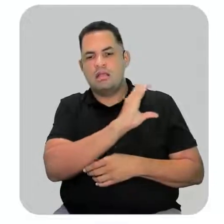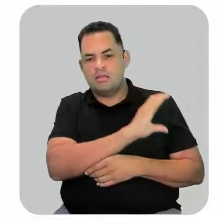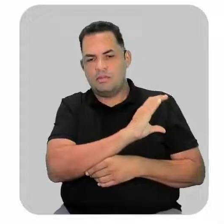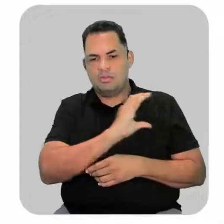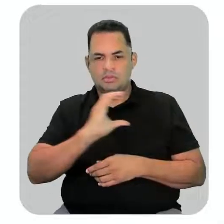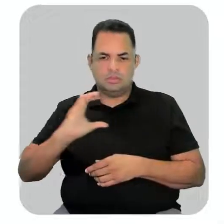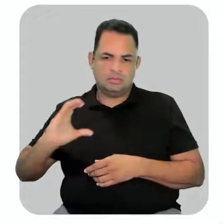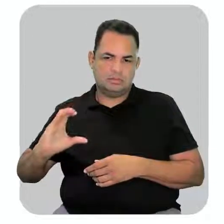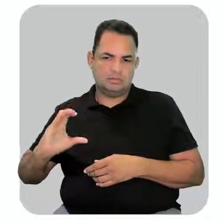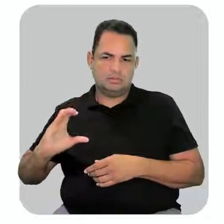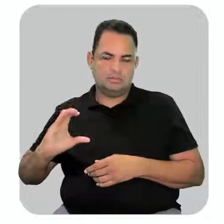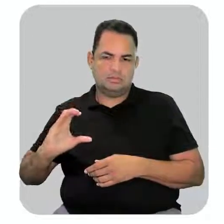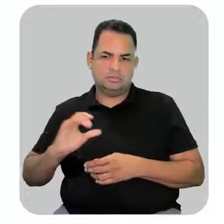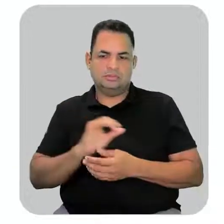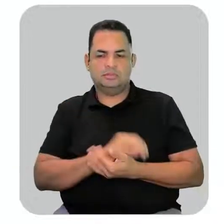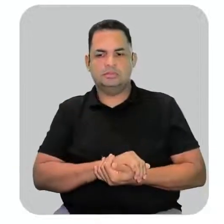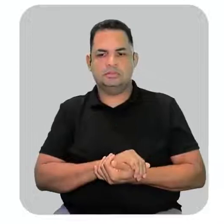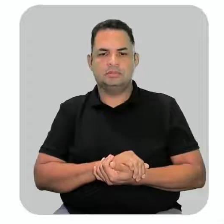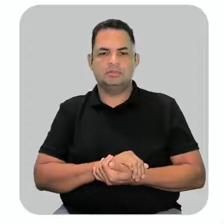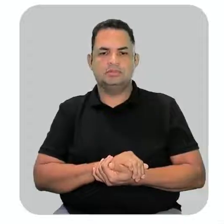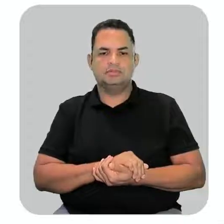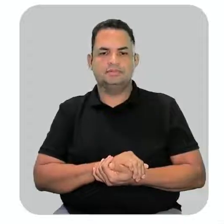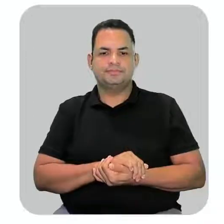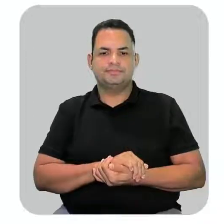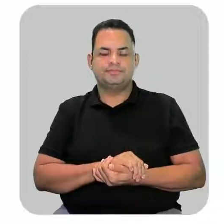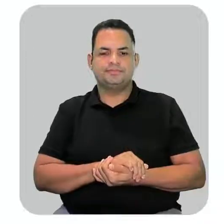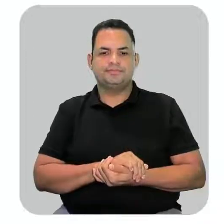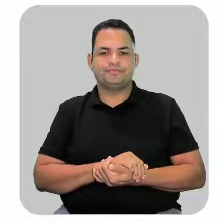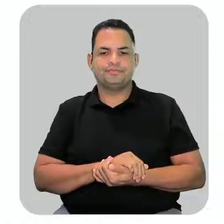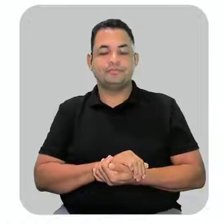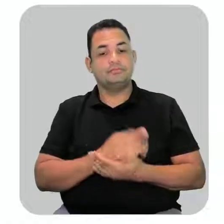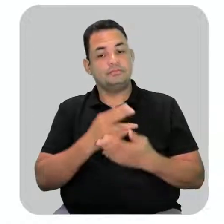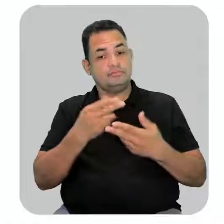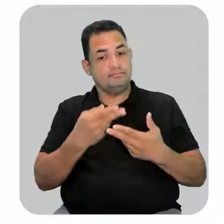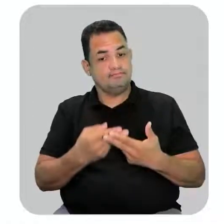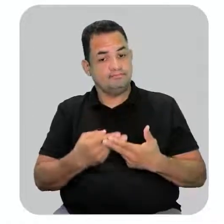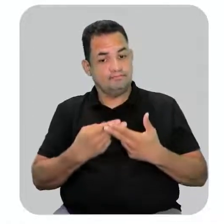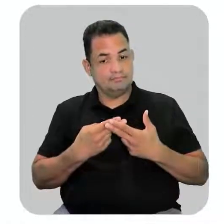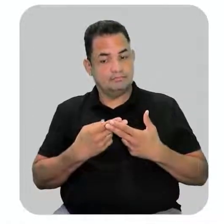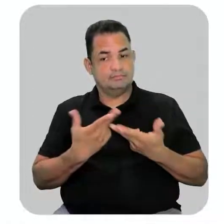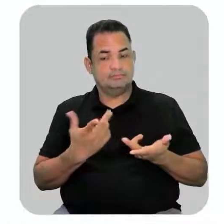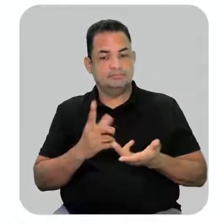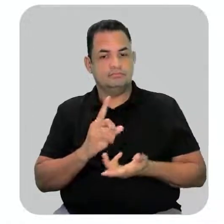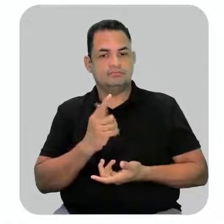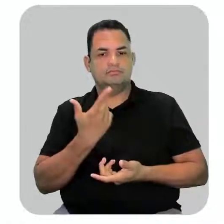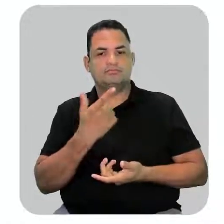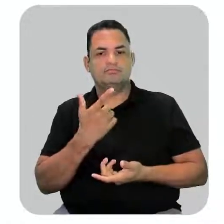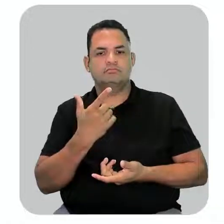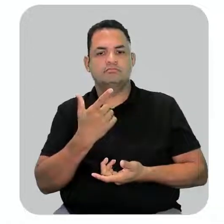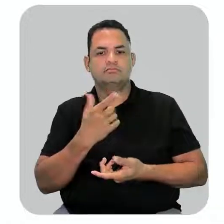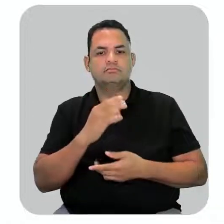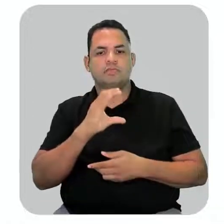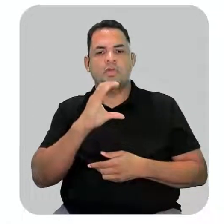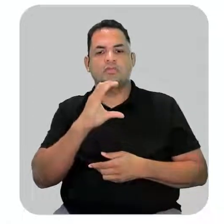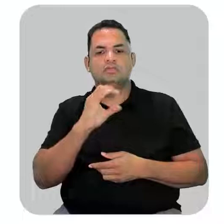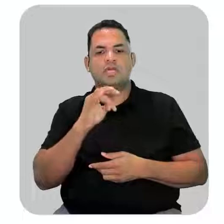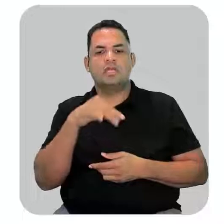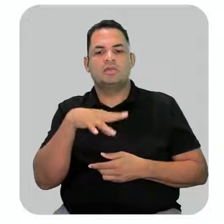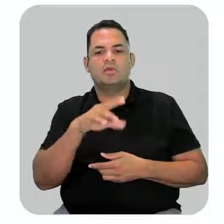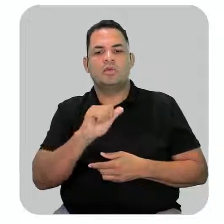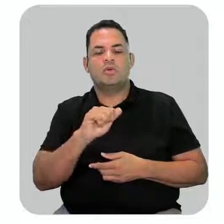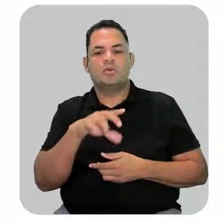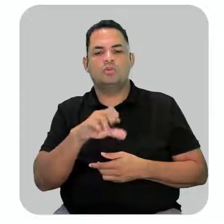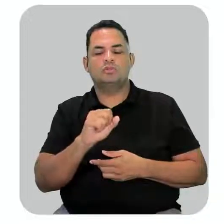e carbono do outro também. Por isso que nós não temos cetonas com dois